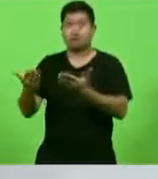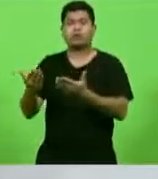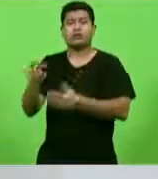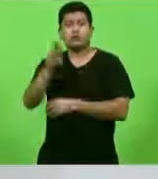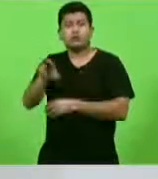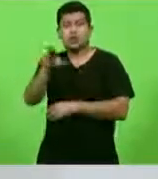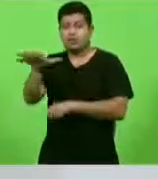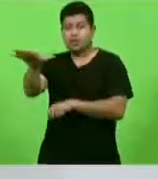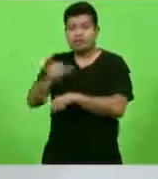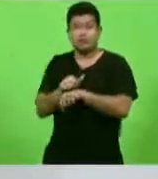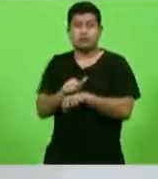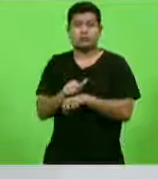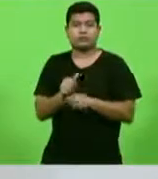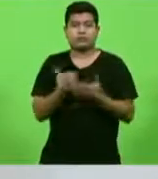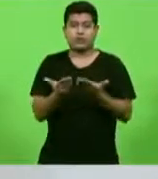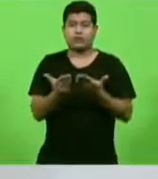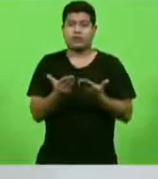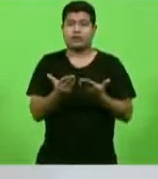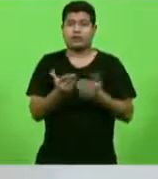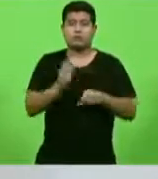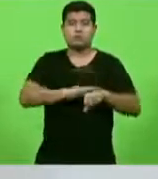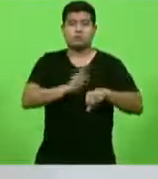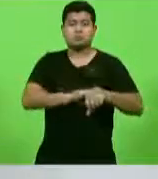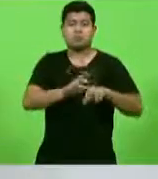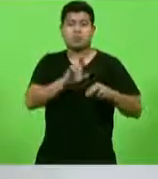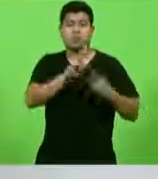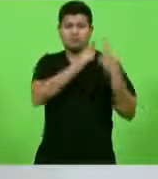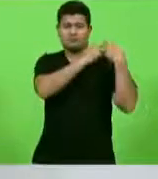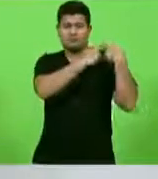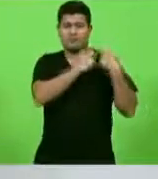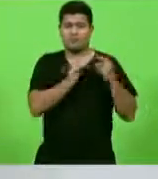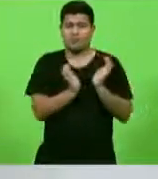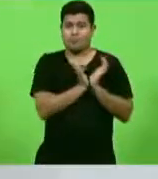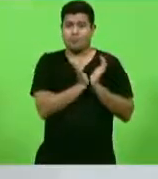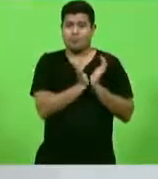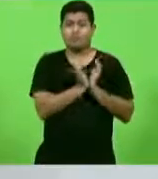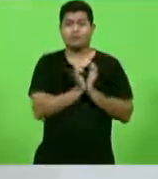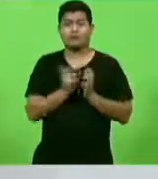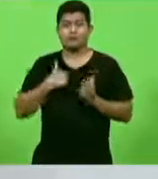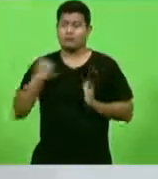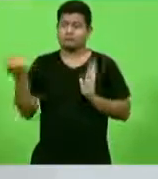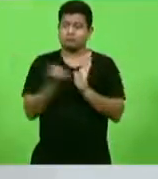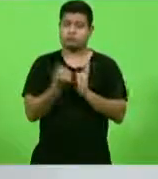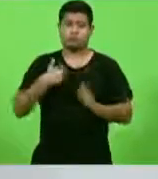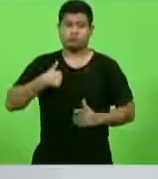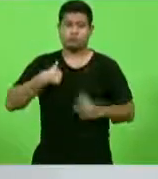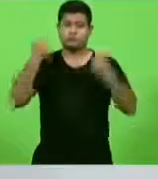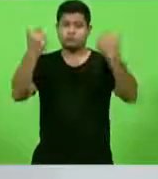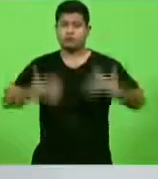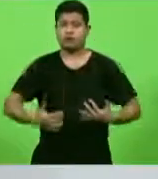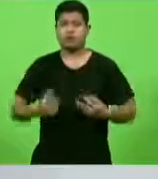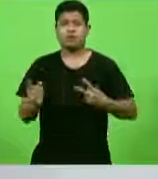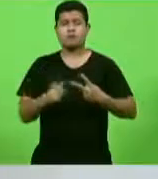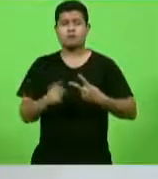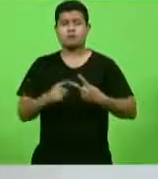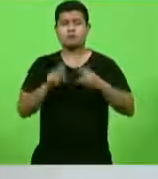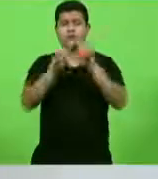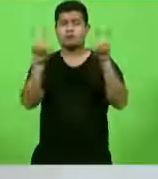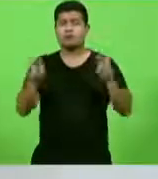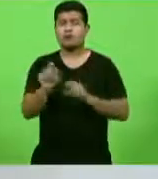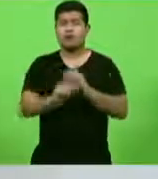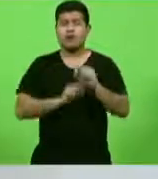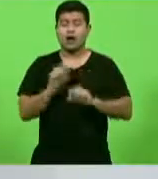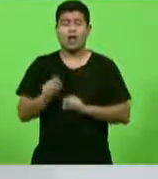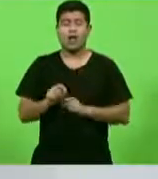via APAI esses profissionais. Então, fica aqui o meu registro. E o segundo tema que eu quero falar, presidente,